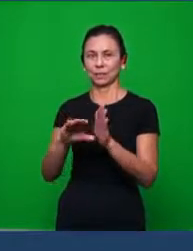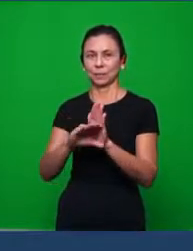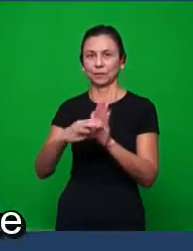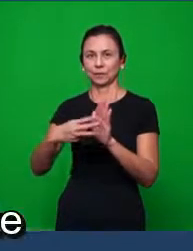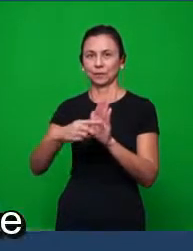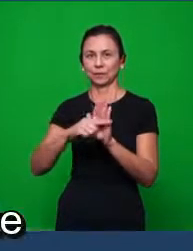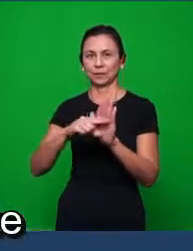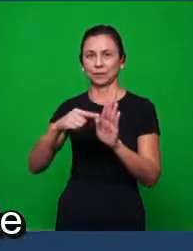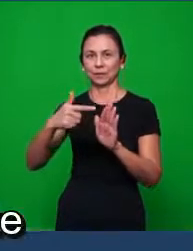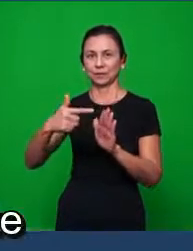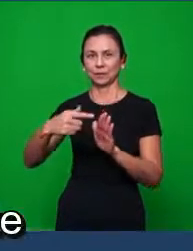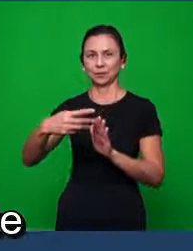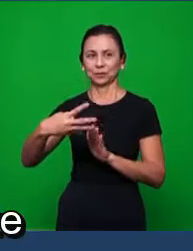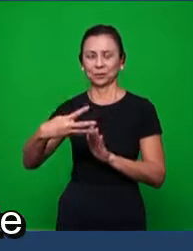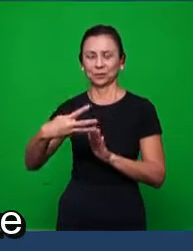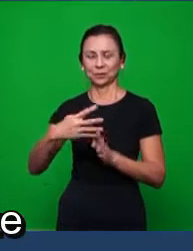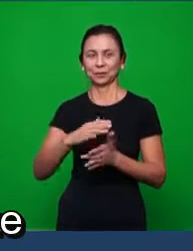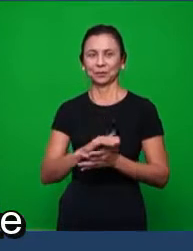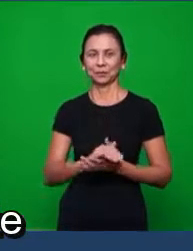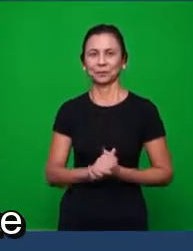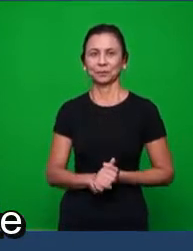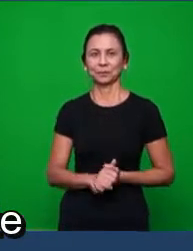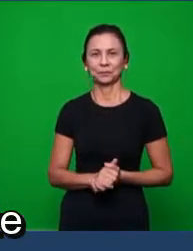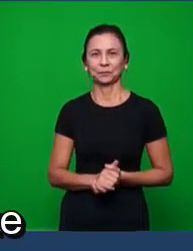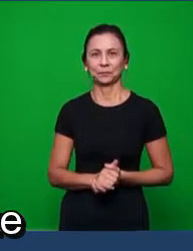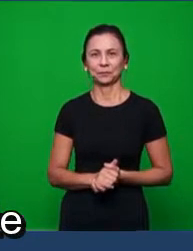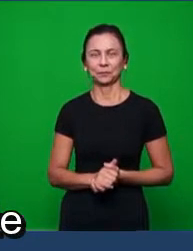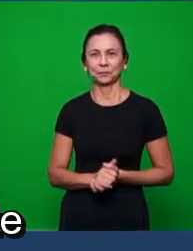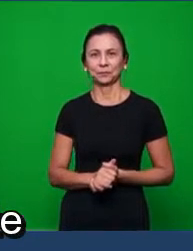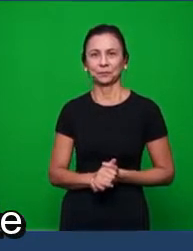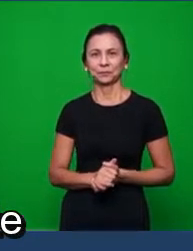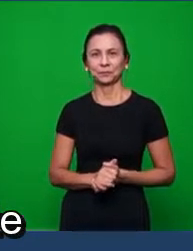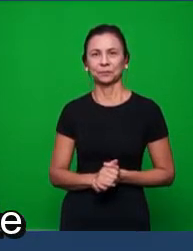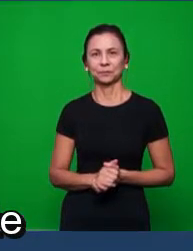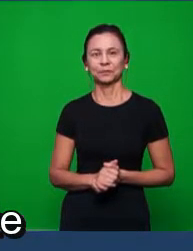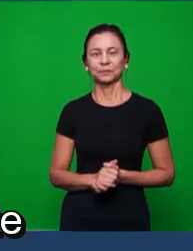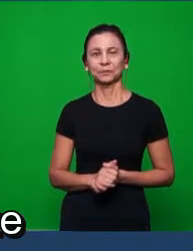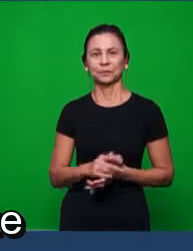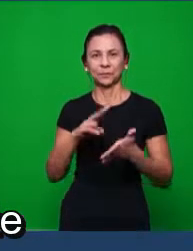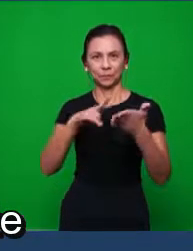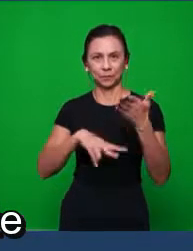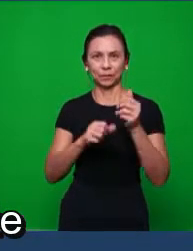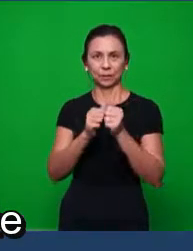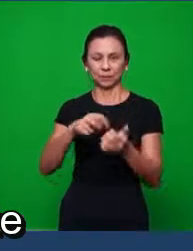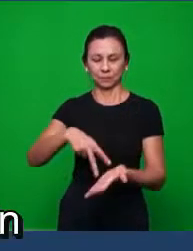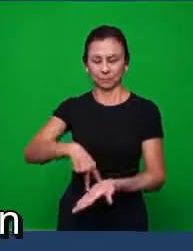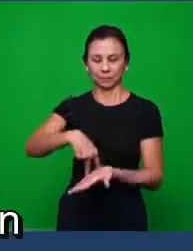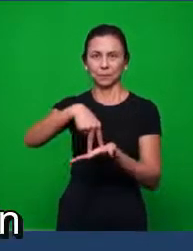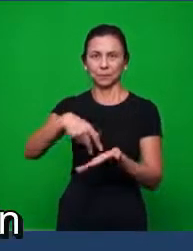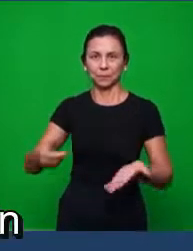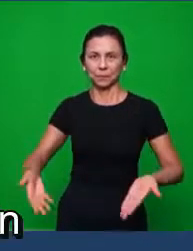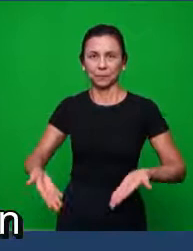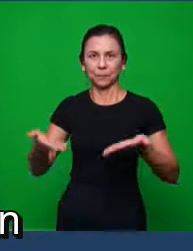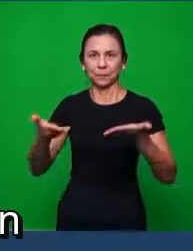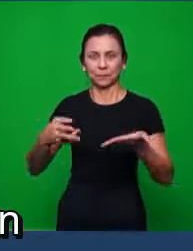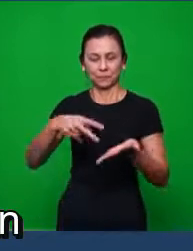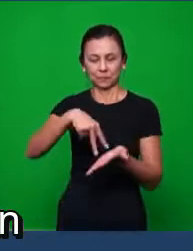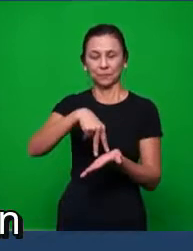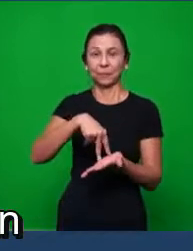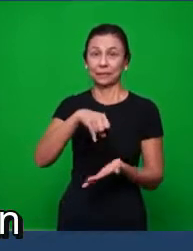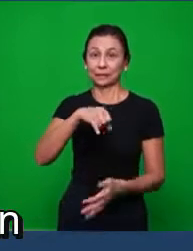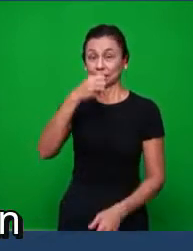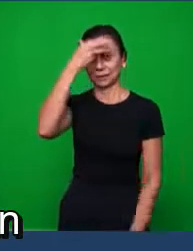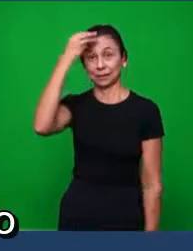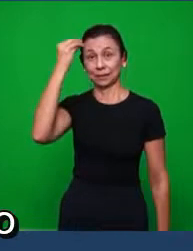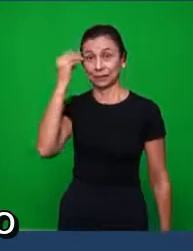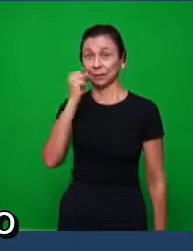certo? Então, é 2,7. Vamos ler comigo, de pé. Eu convido a igreja e se eu esquecer,